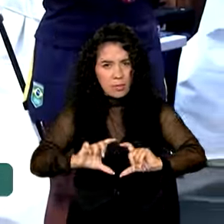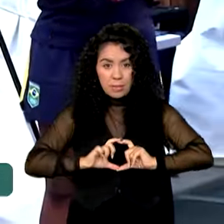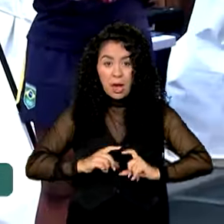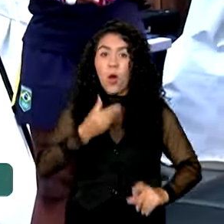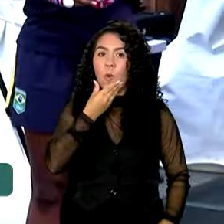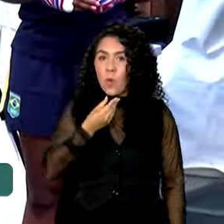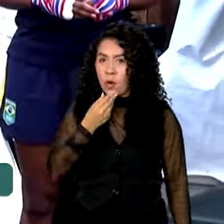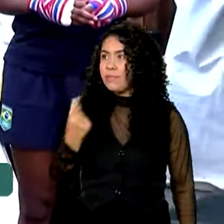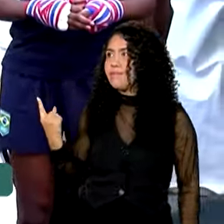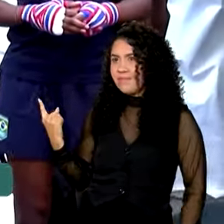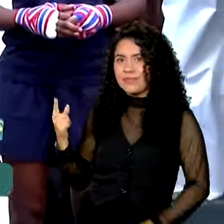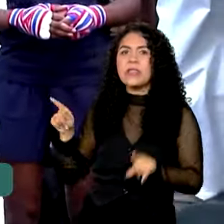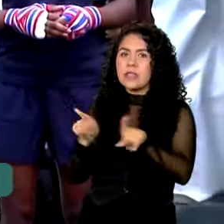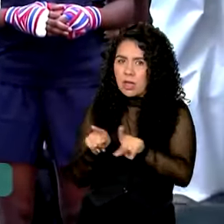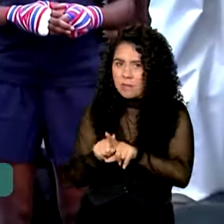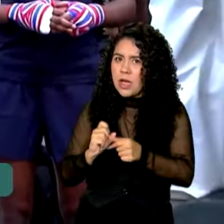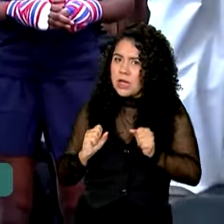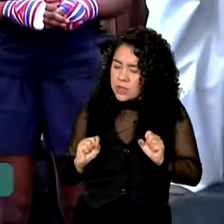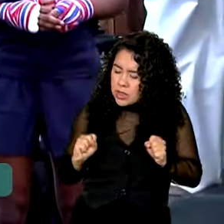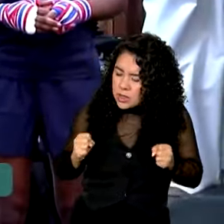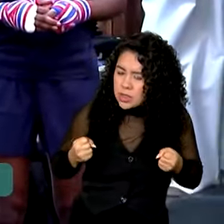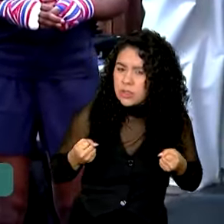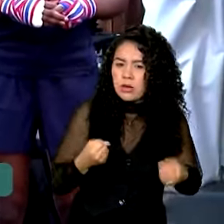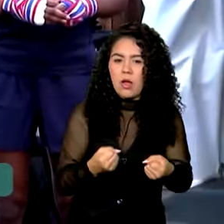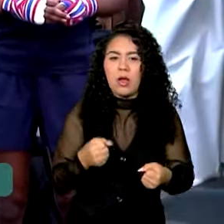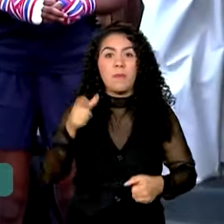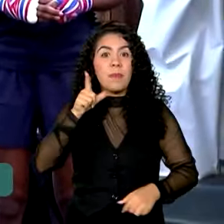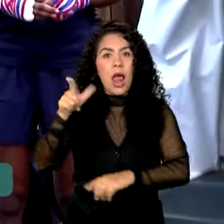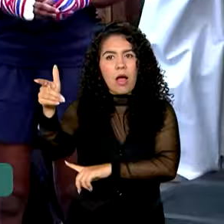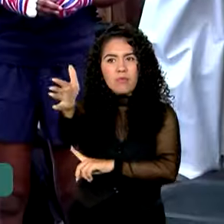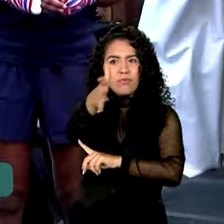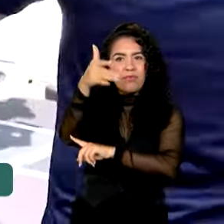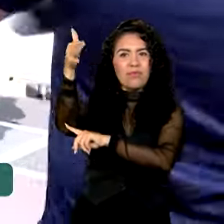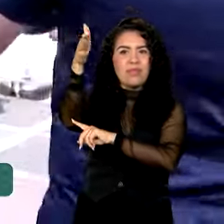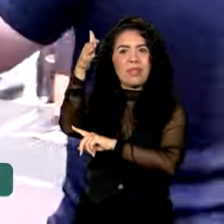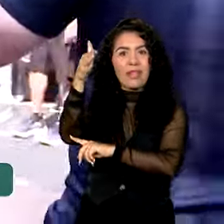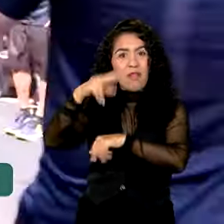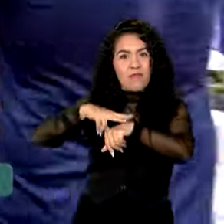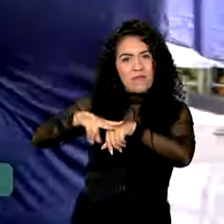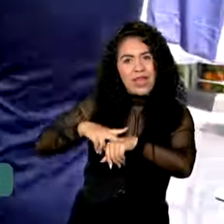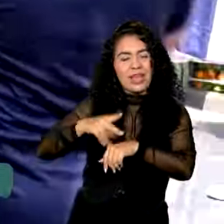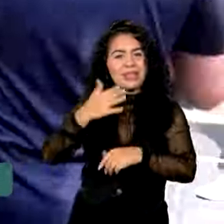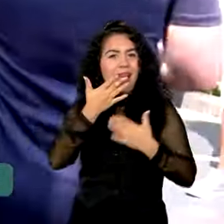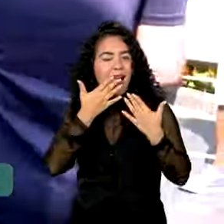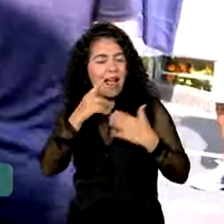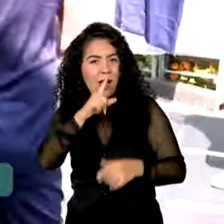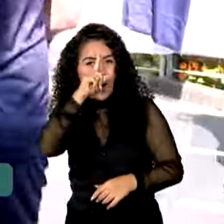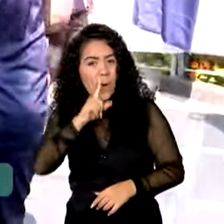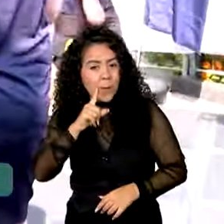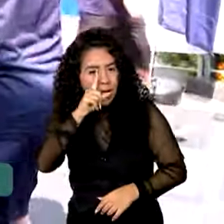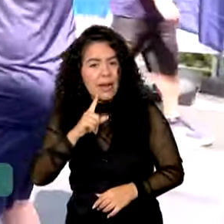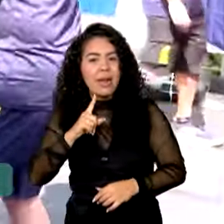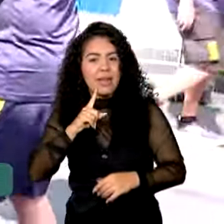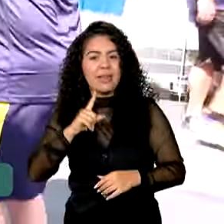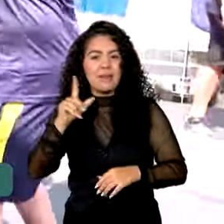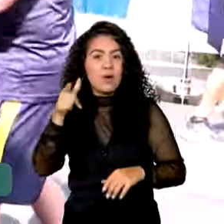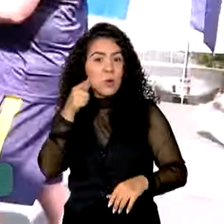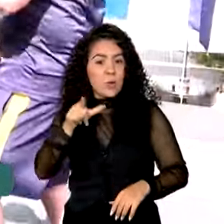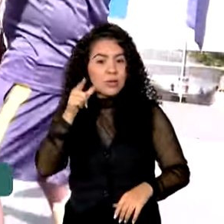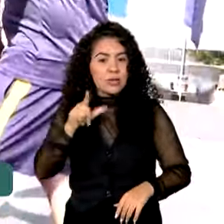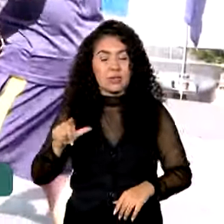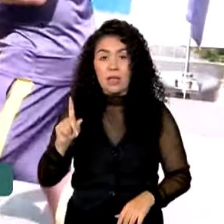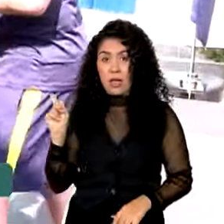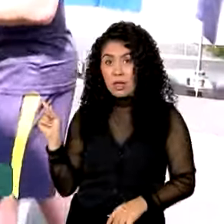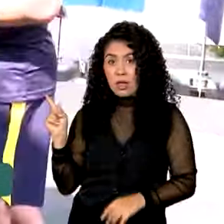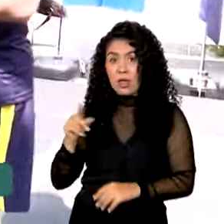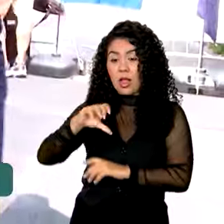homens também lutam para assegurar que a bandeira verde e amarela suba ao pódio. Keno Marley, que representa o Brasil na categoria até